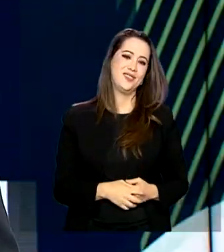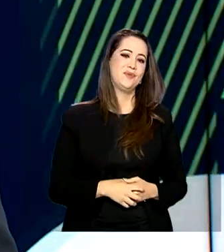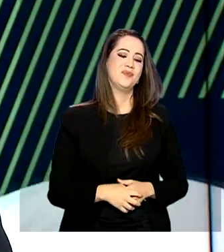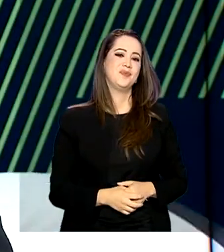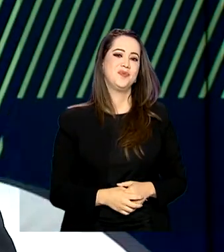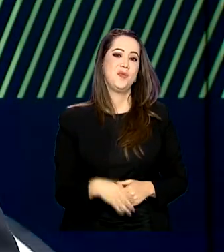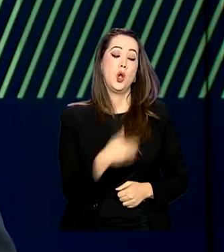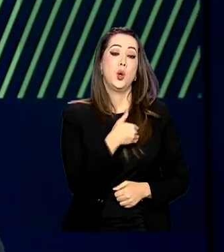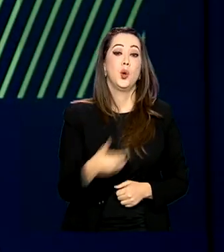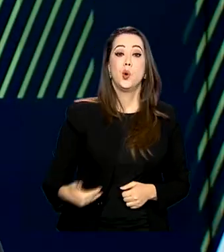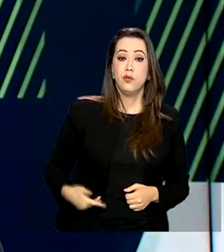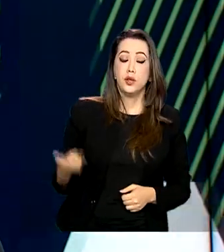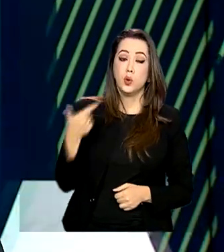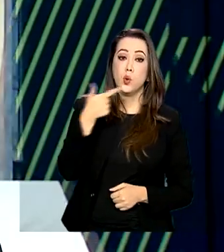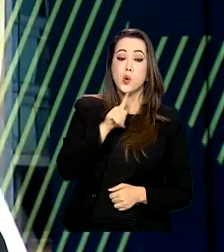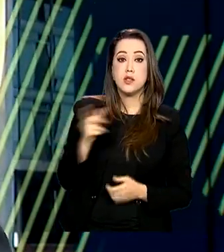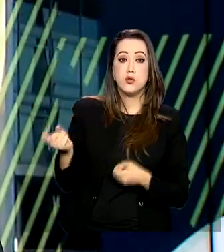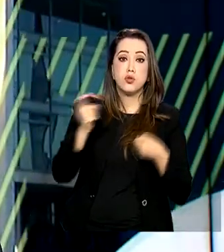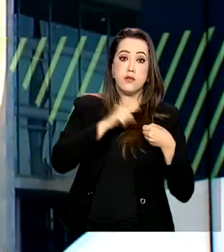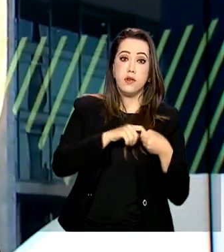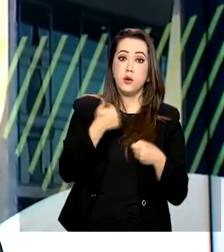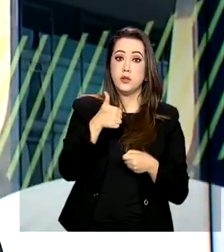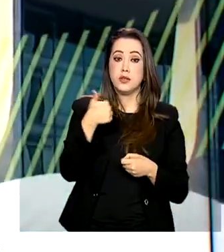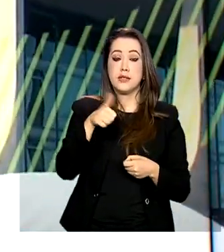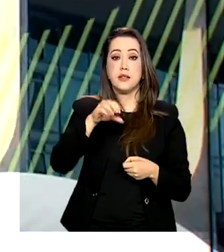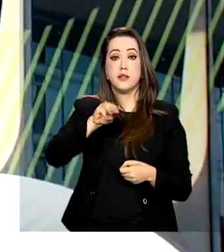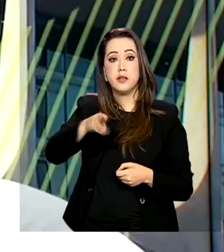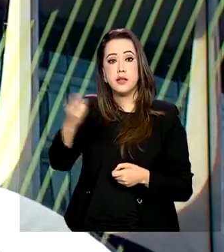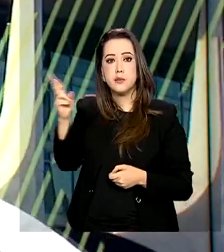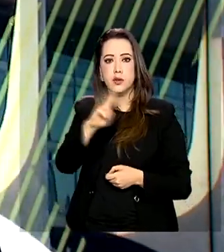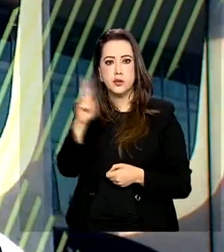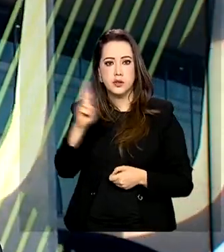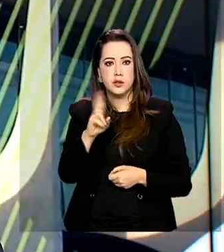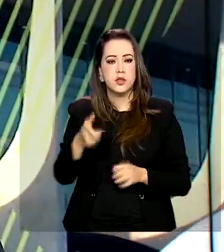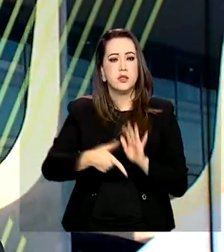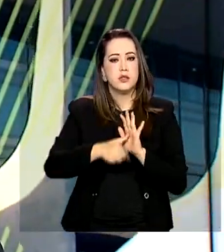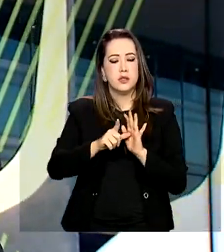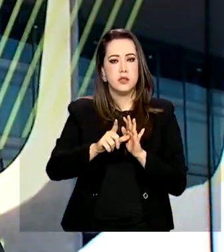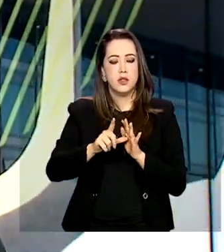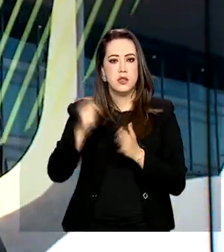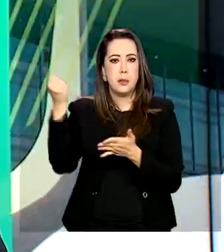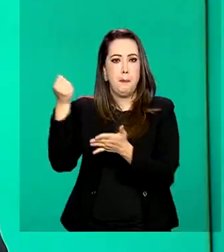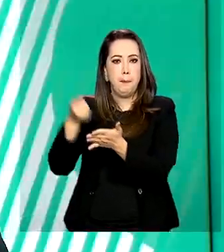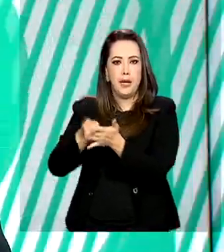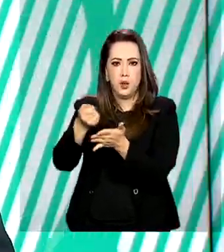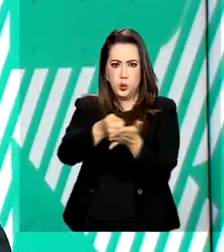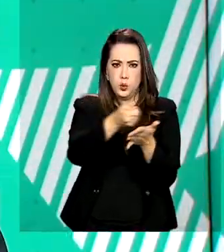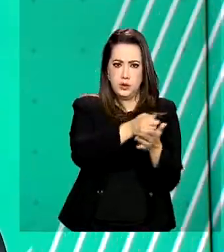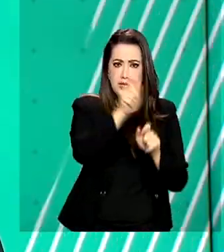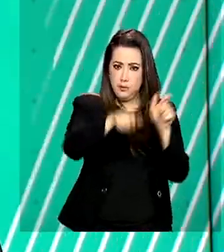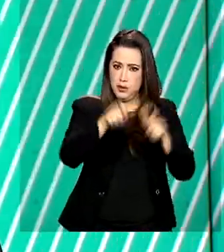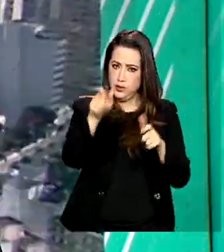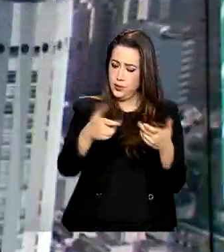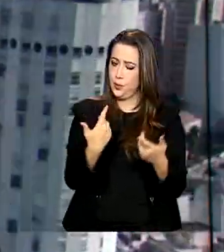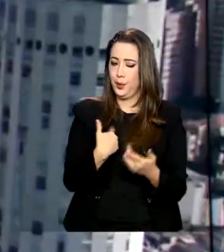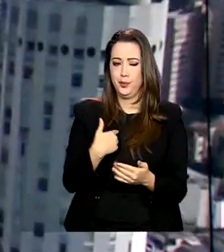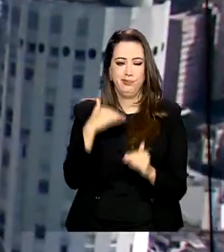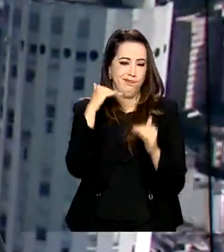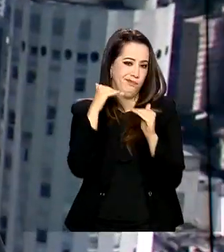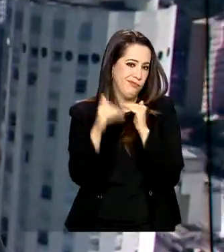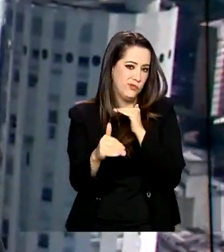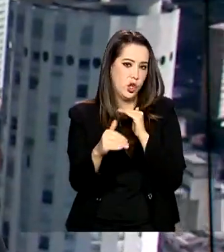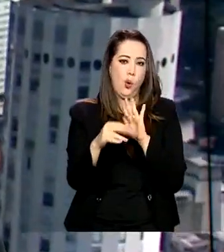O governo recuperou quase 110 milhões de reais que haviam sido pagos a pessoas que não preenchiam os